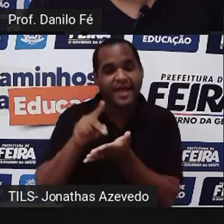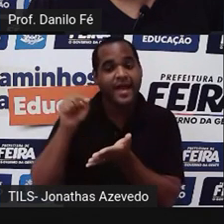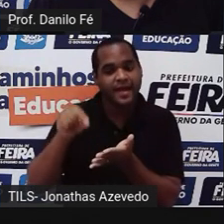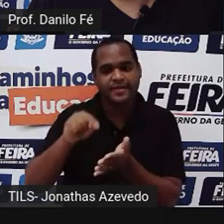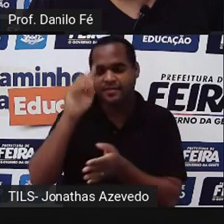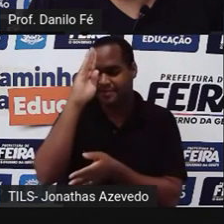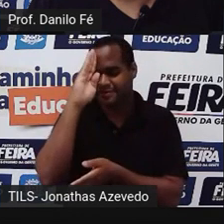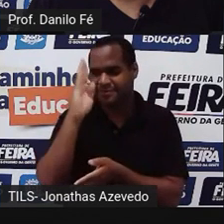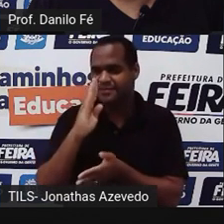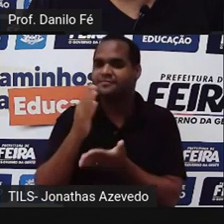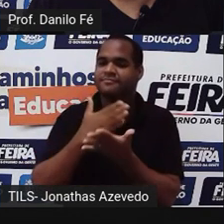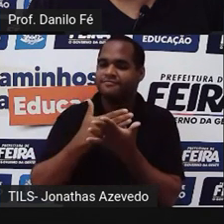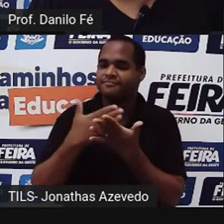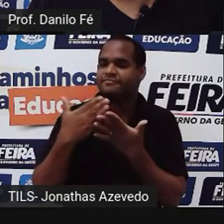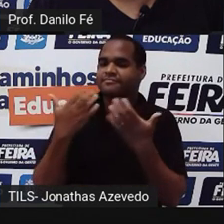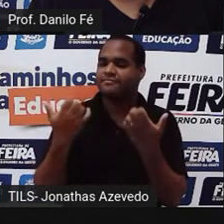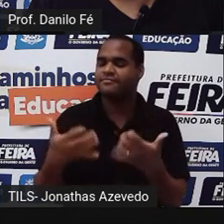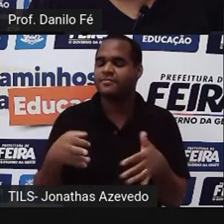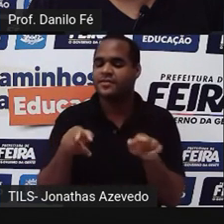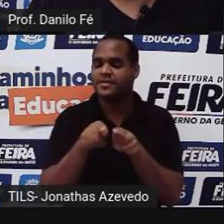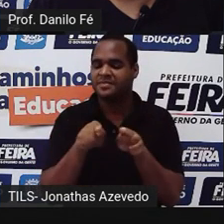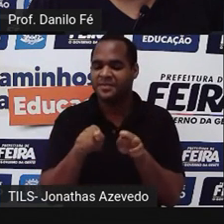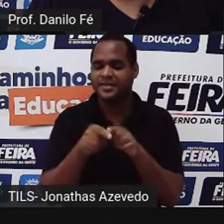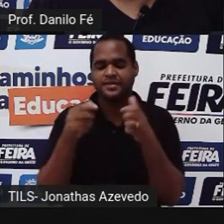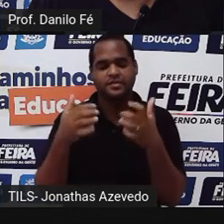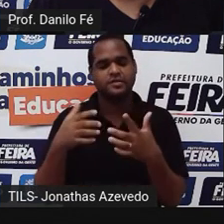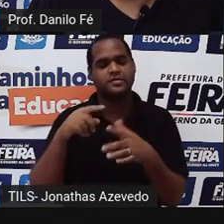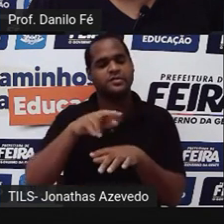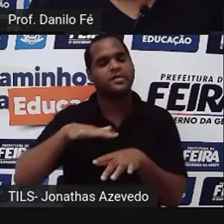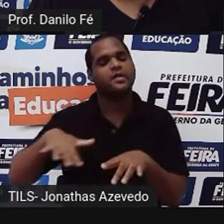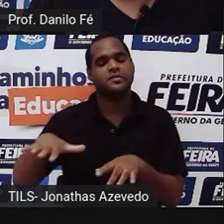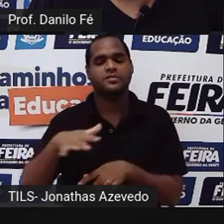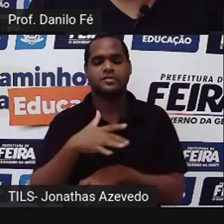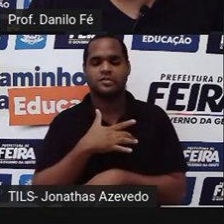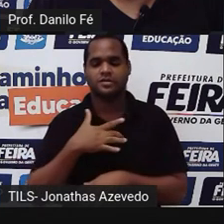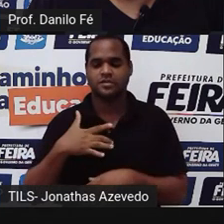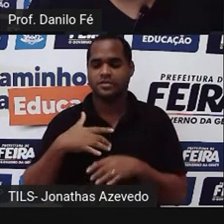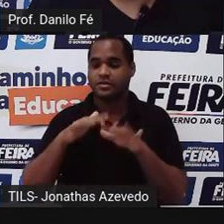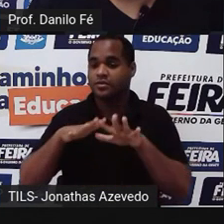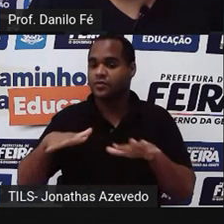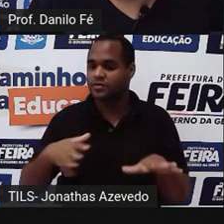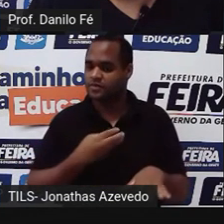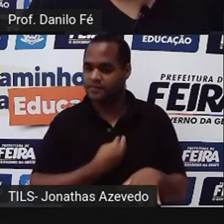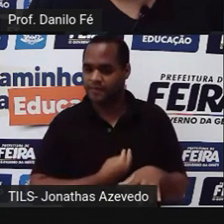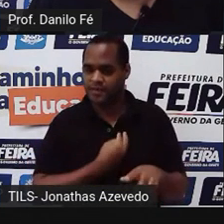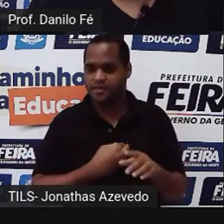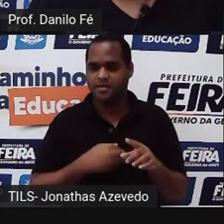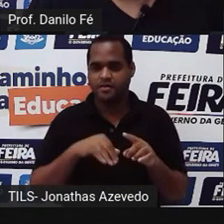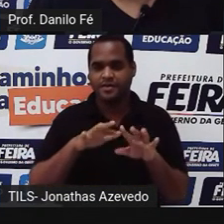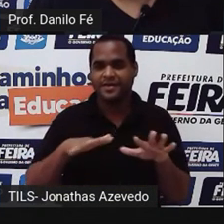e o quanto isso impactou na vida das pessoas e na sociedade brasileira.